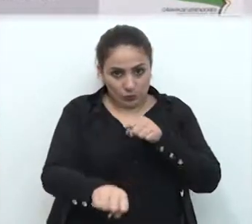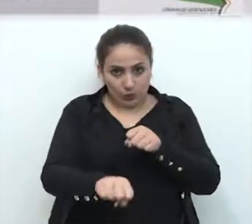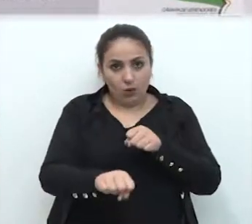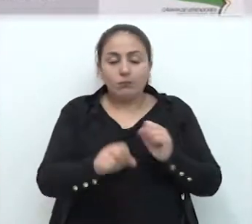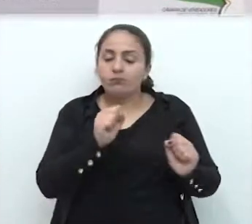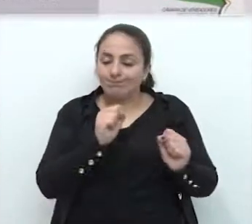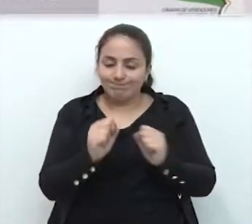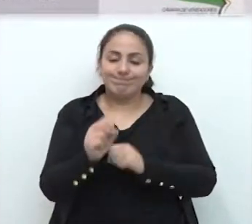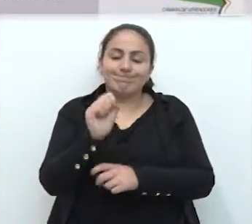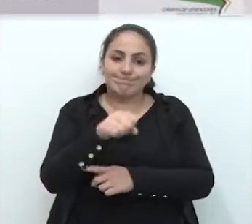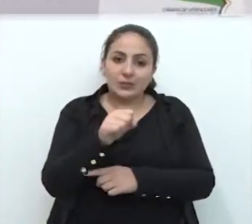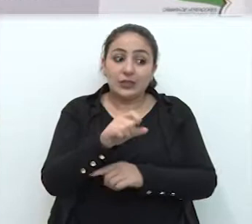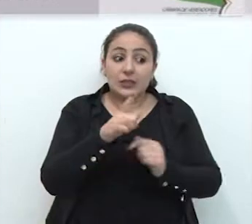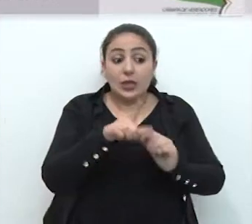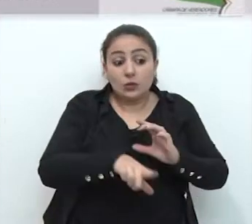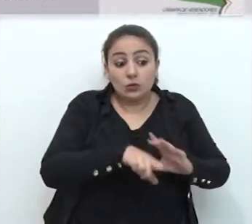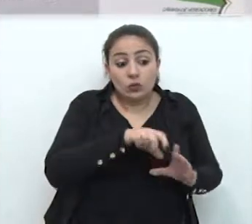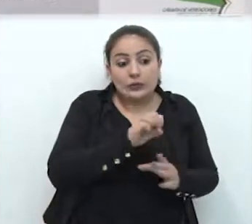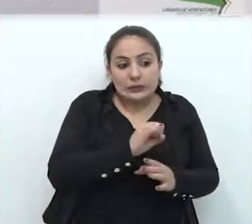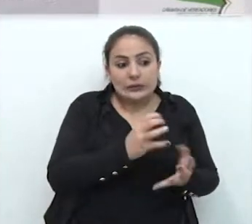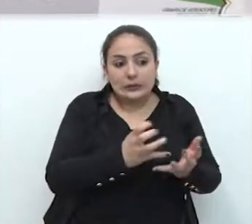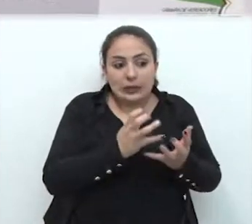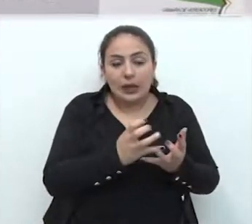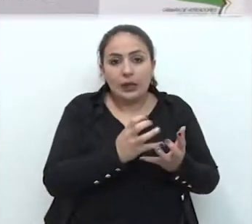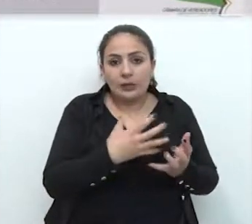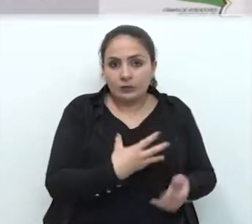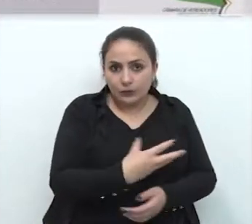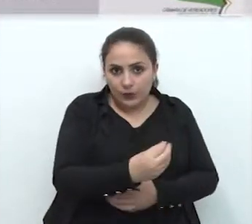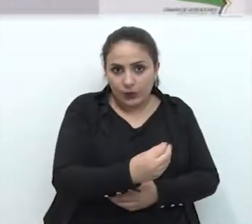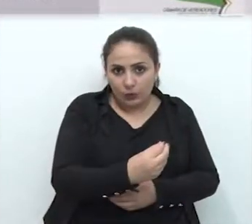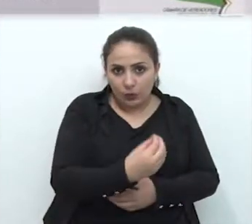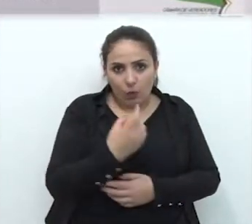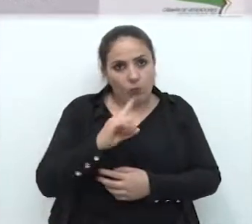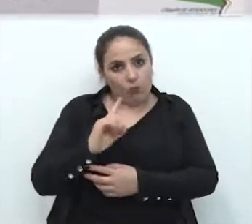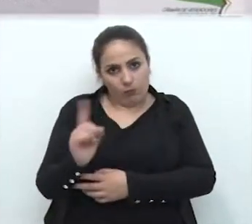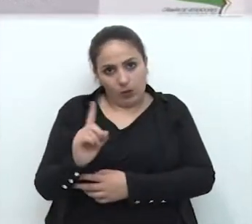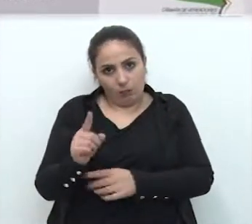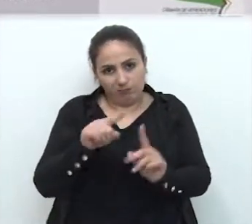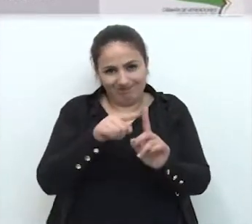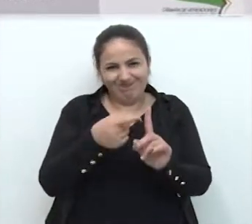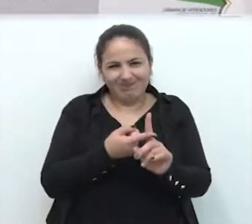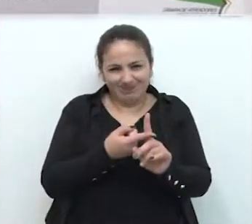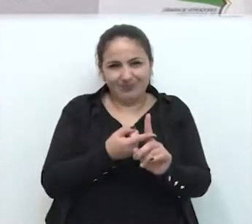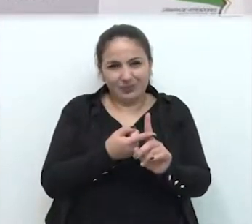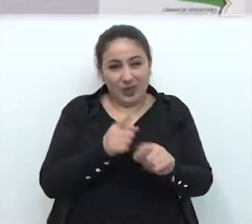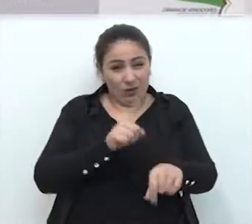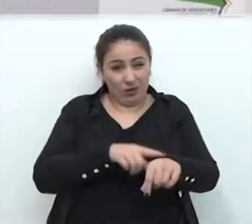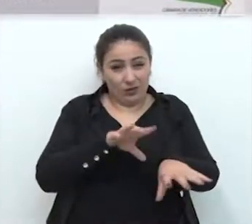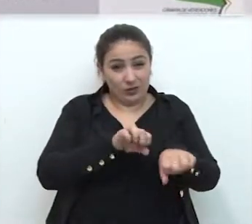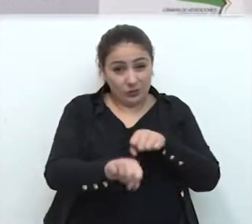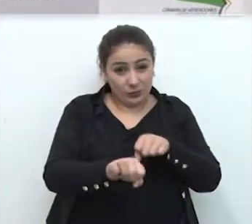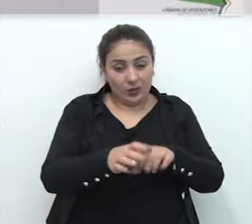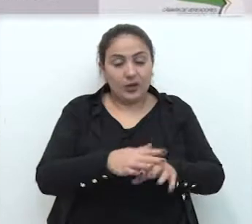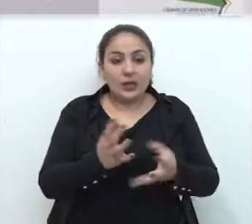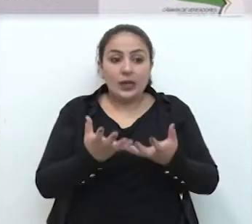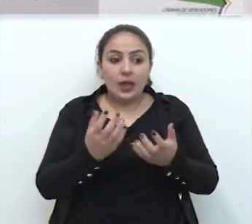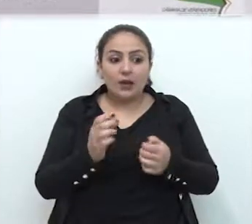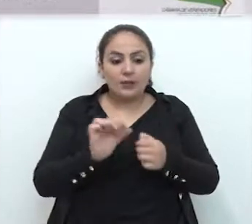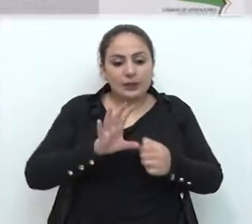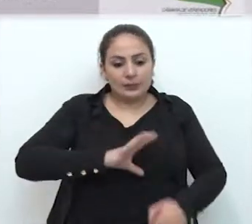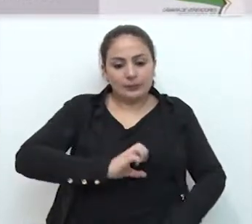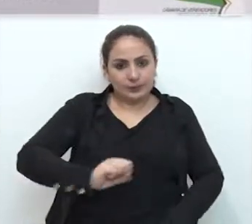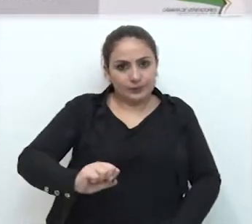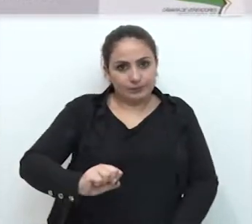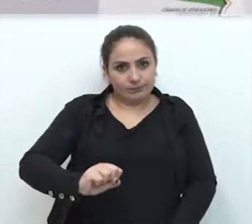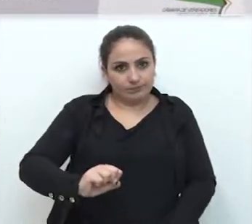sim dizer se quer ter a criança ou não, ou se quer fazer um aborto. É fundamental sim